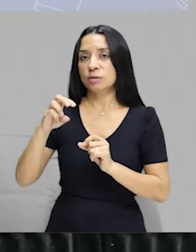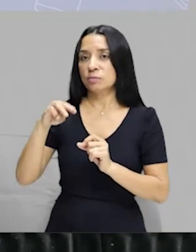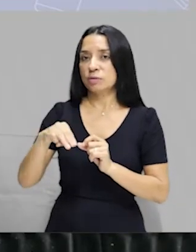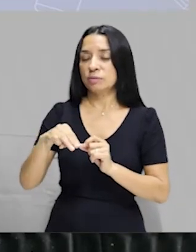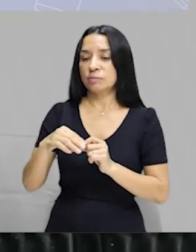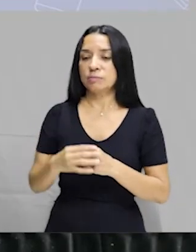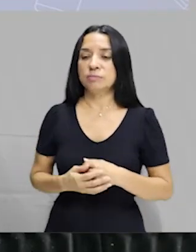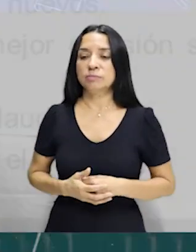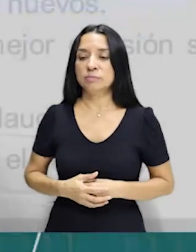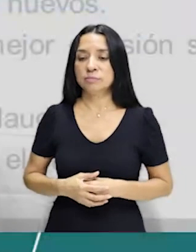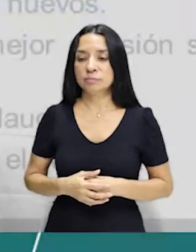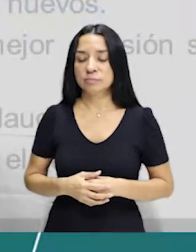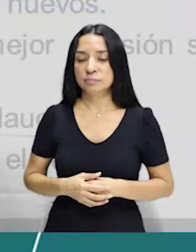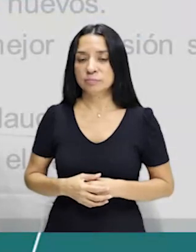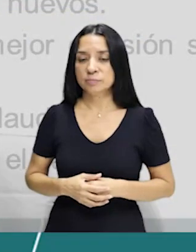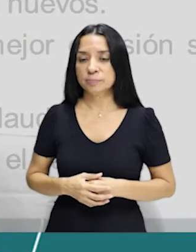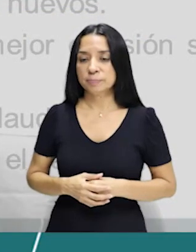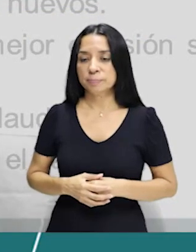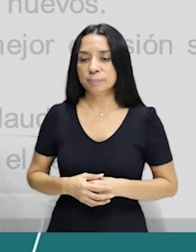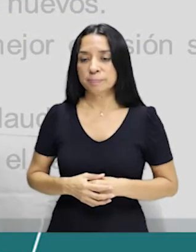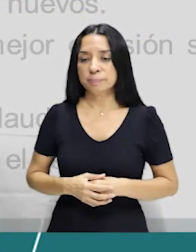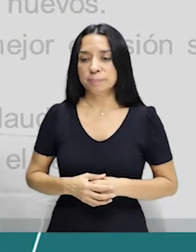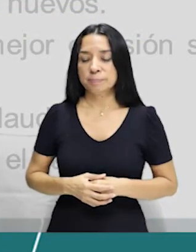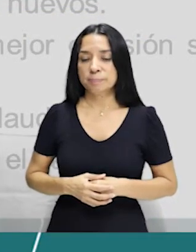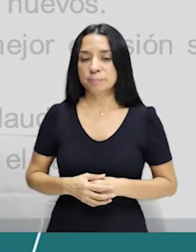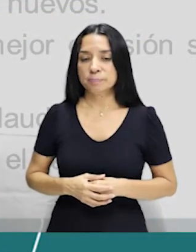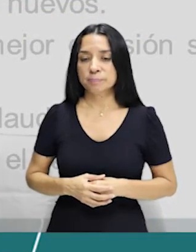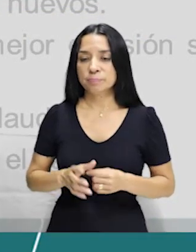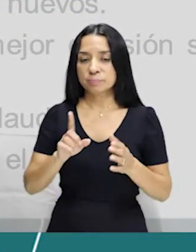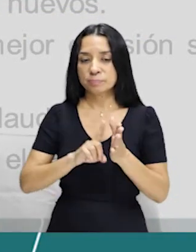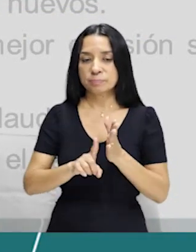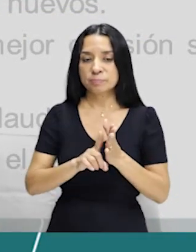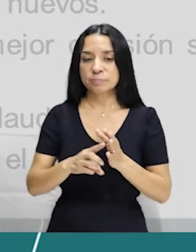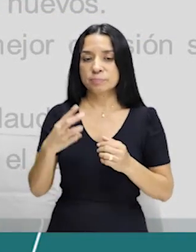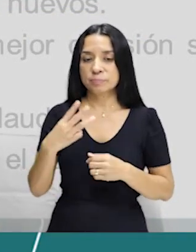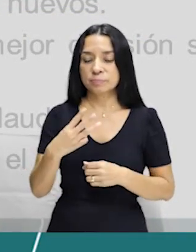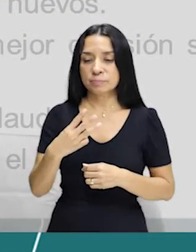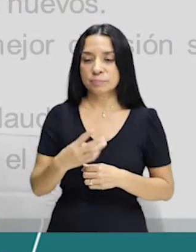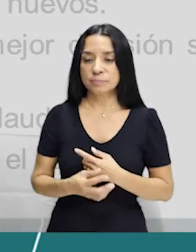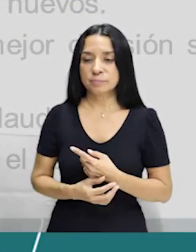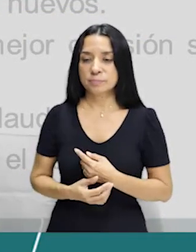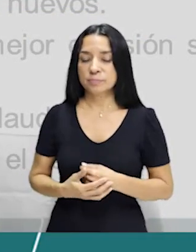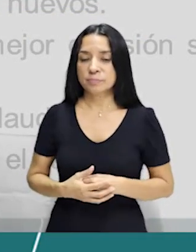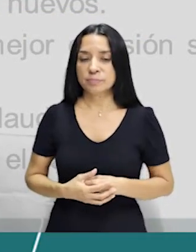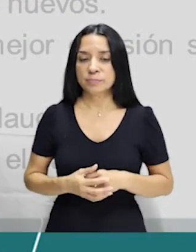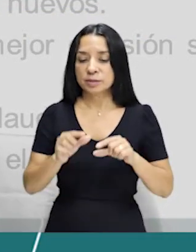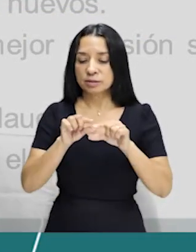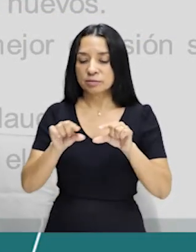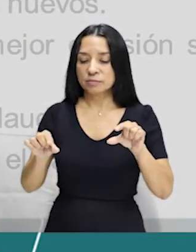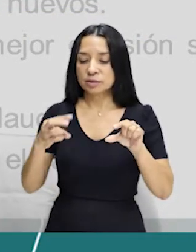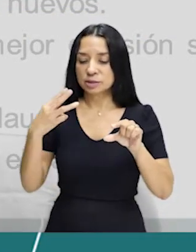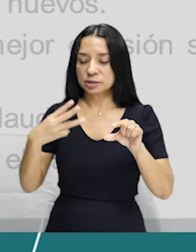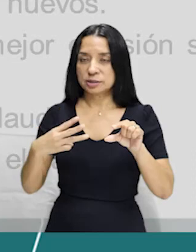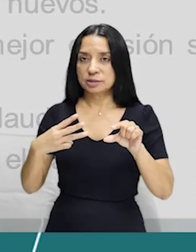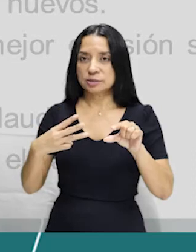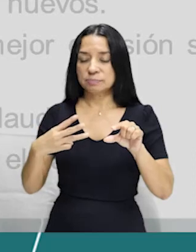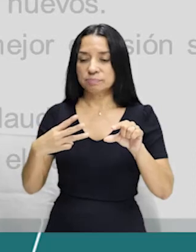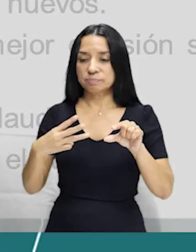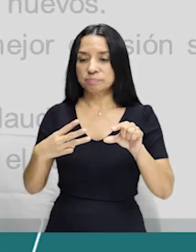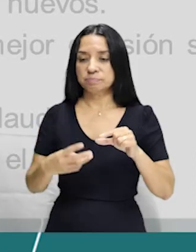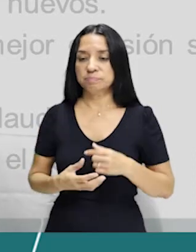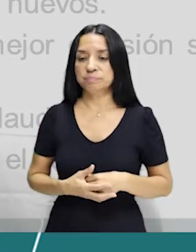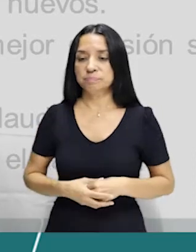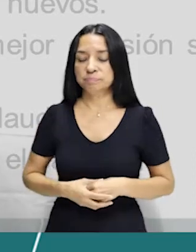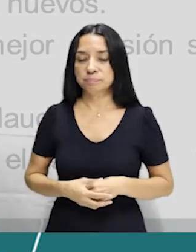Não existe essa terminação. Aqui na questão 3, los niños, na frase 3, para ser mais preciso. Los